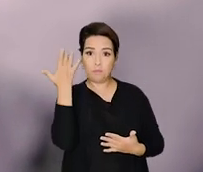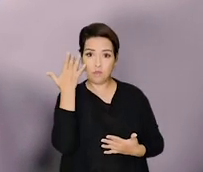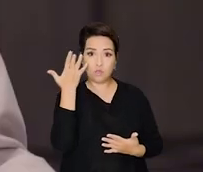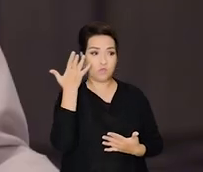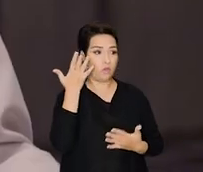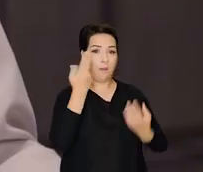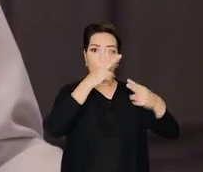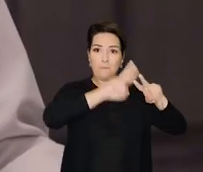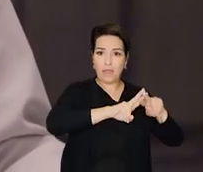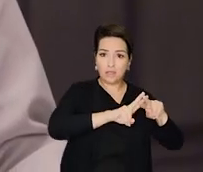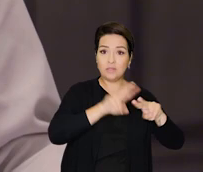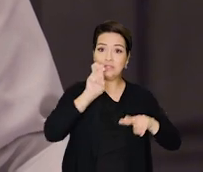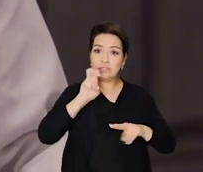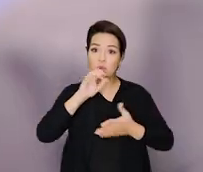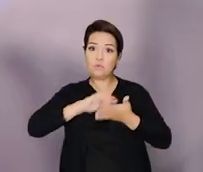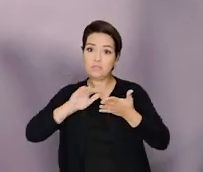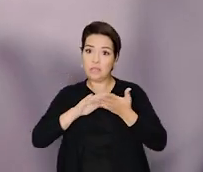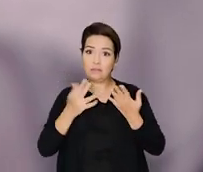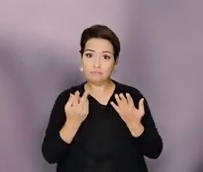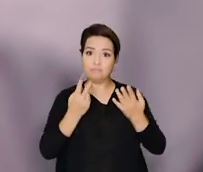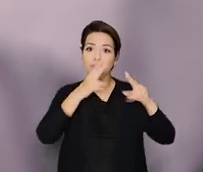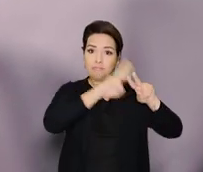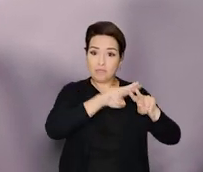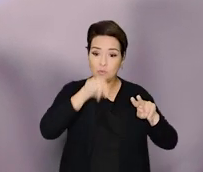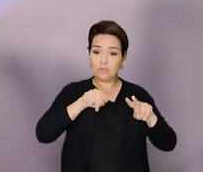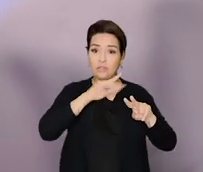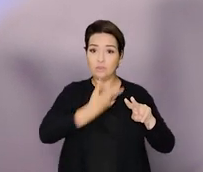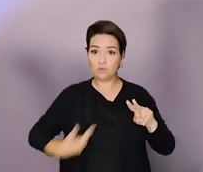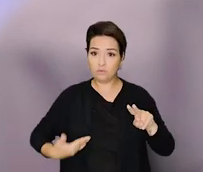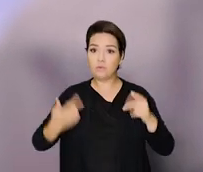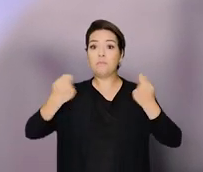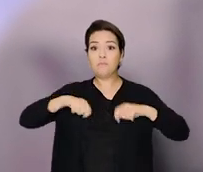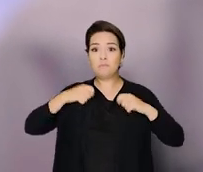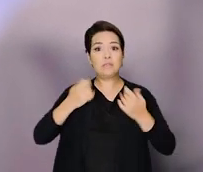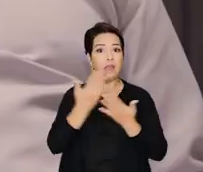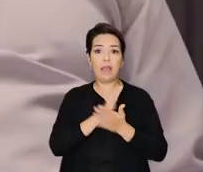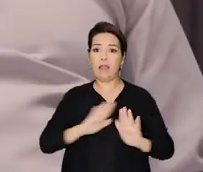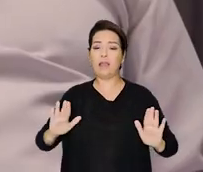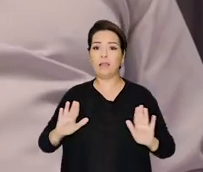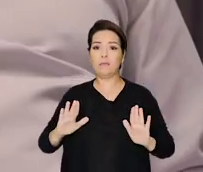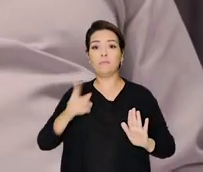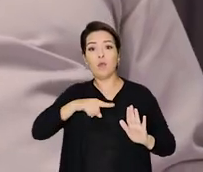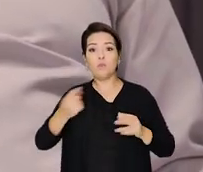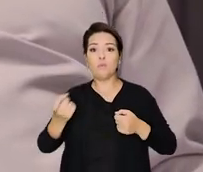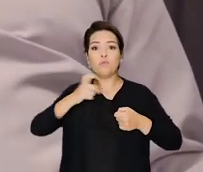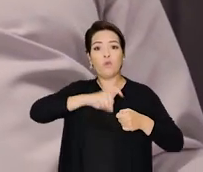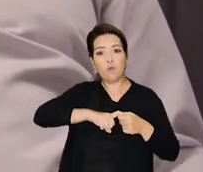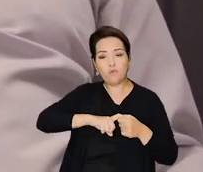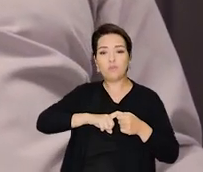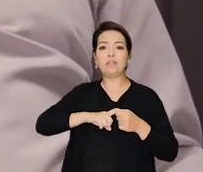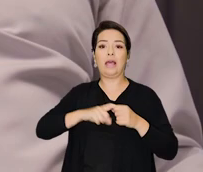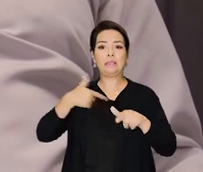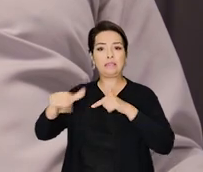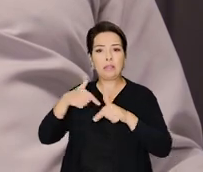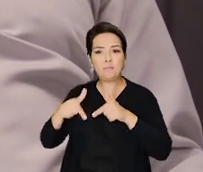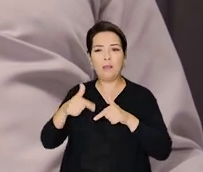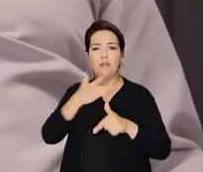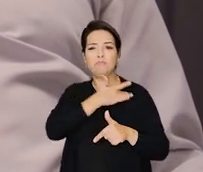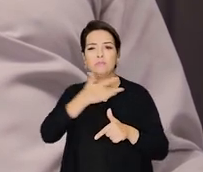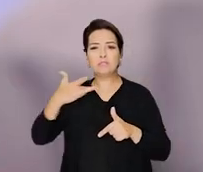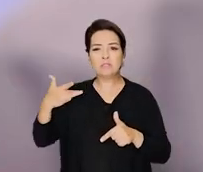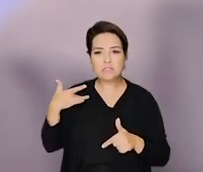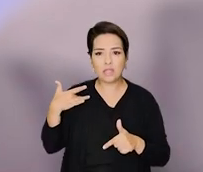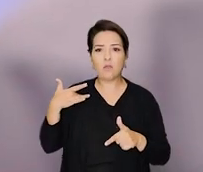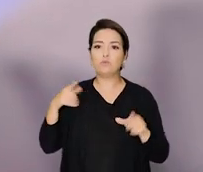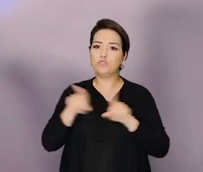governadores presos, de cinco secretários presos nesse governo, ela tem que ser derrotada na democracia. Ao fazer isso, a gente recupera emprego, a gente recupera a